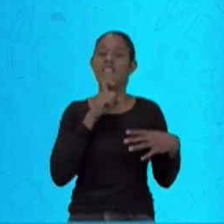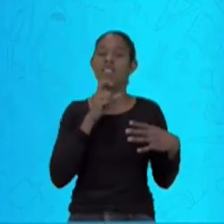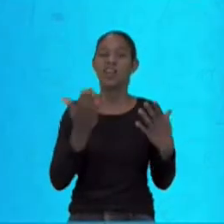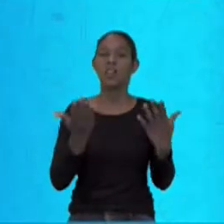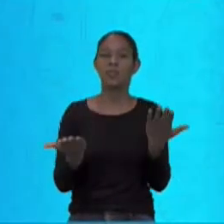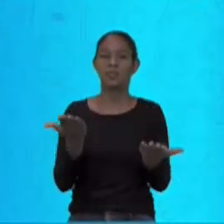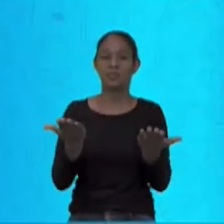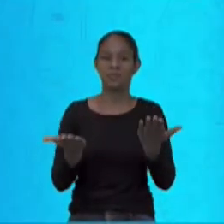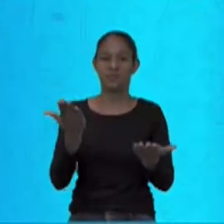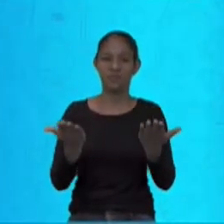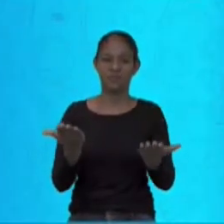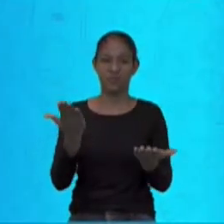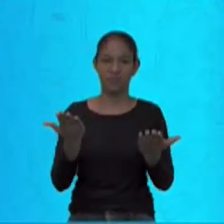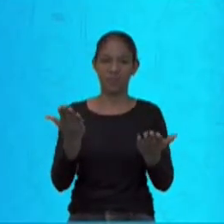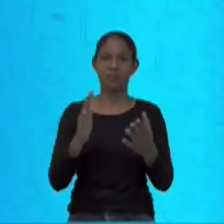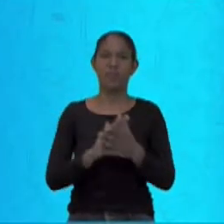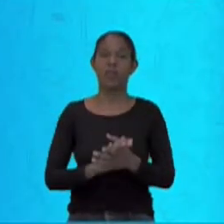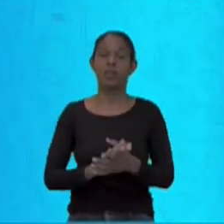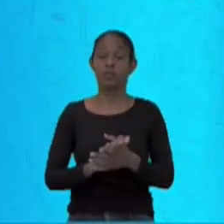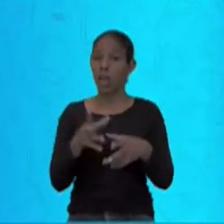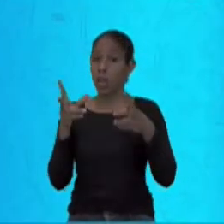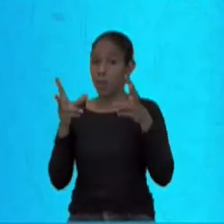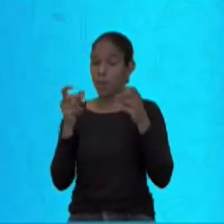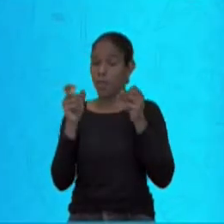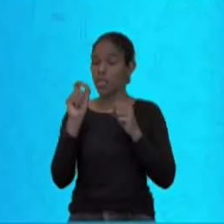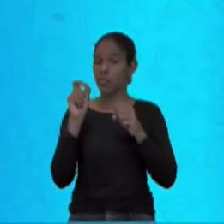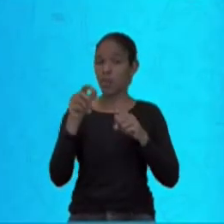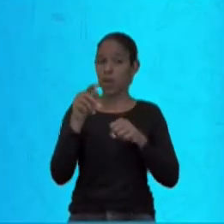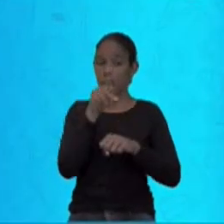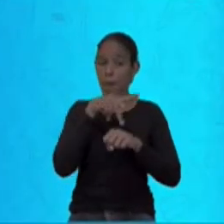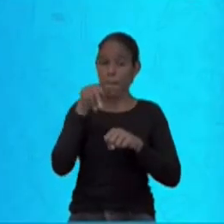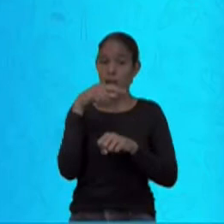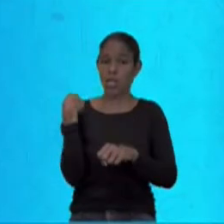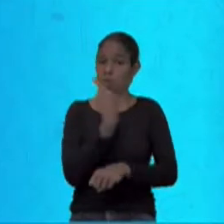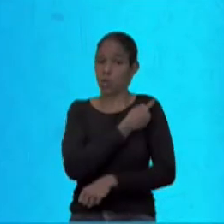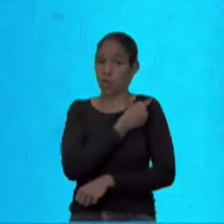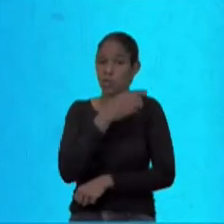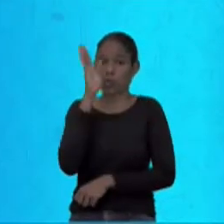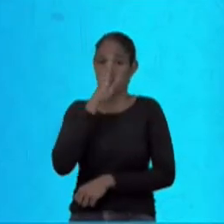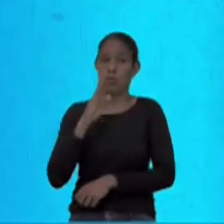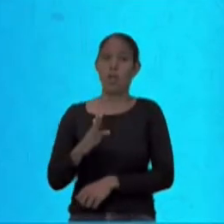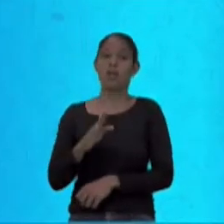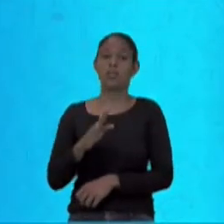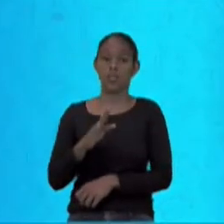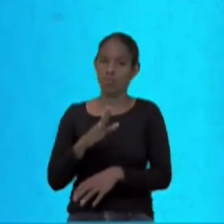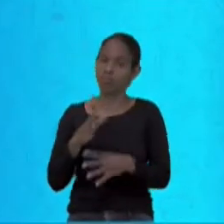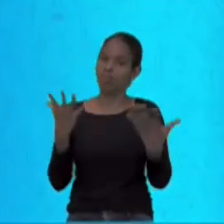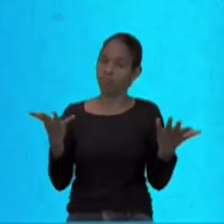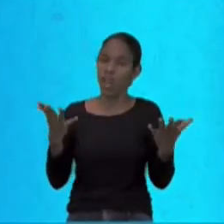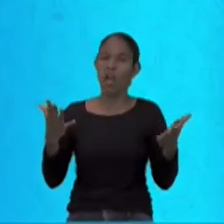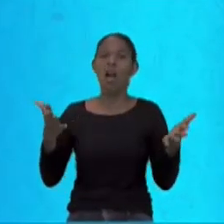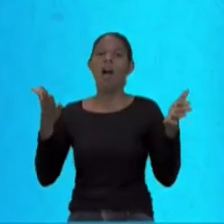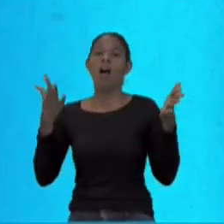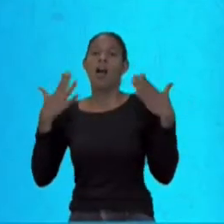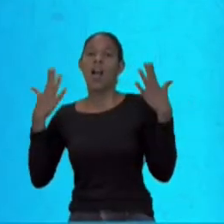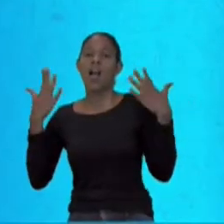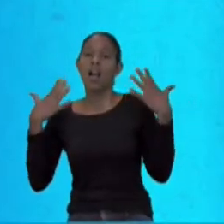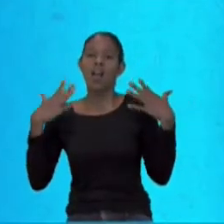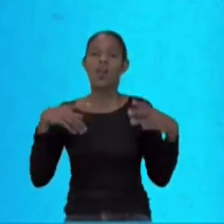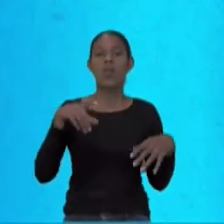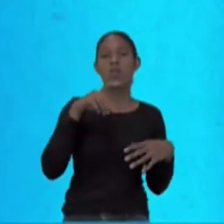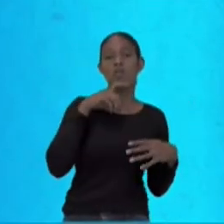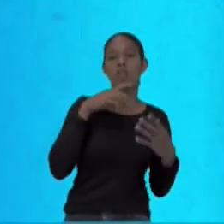climático. É um país que tem oscilações em temperaturas quentes, temperaturas frias, chuvosos e secos.